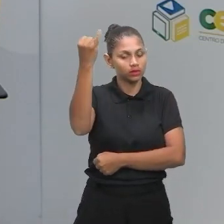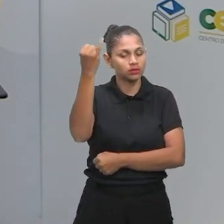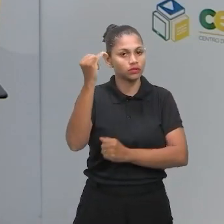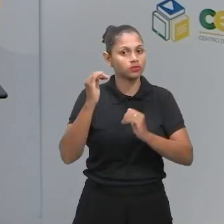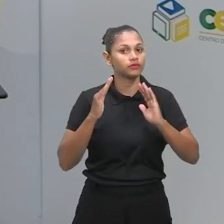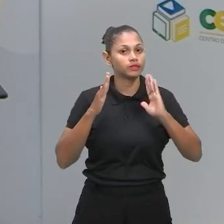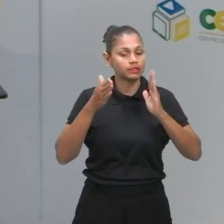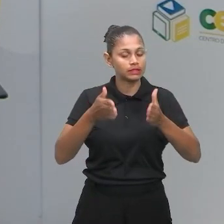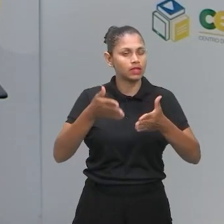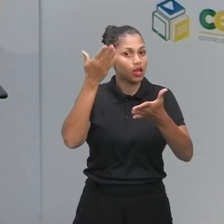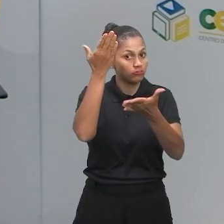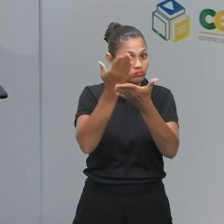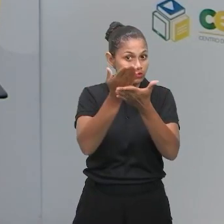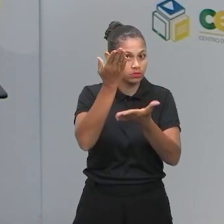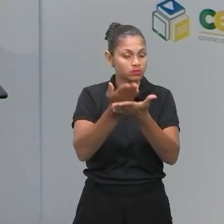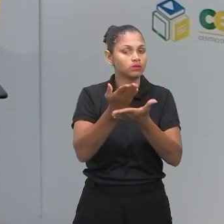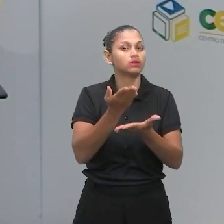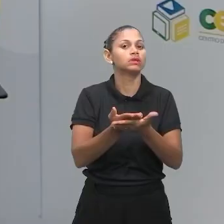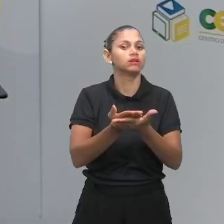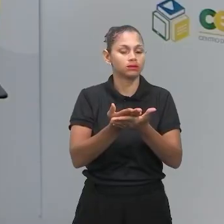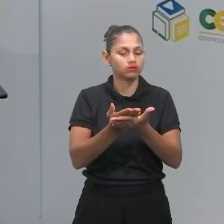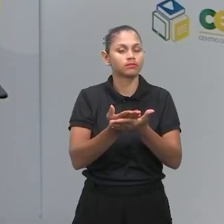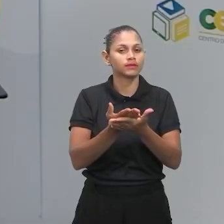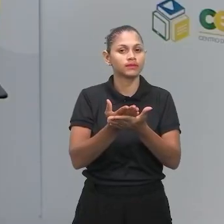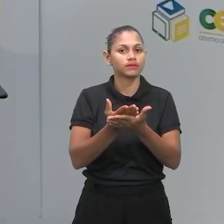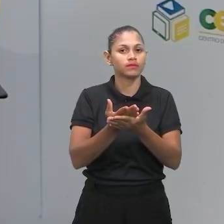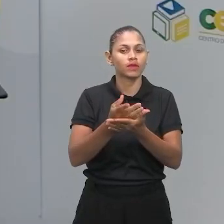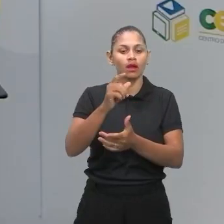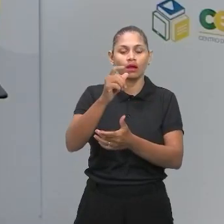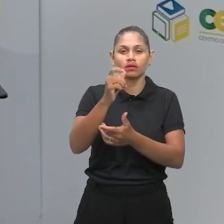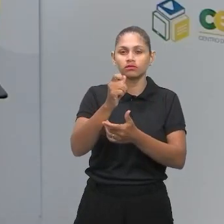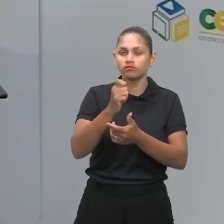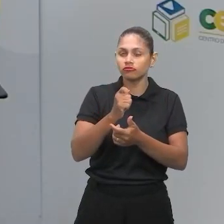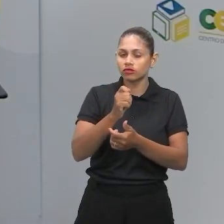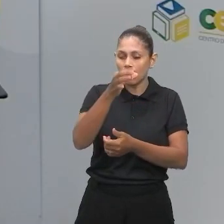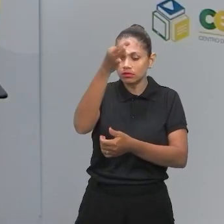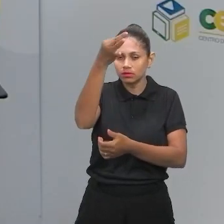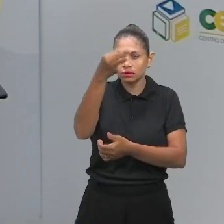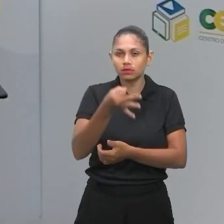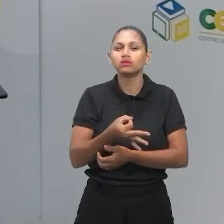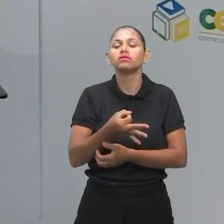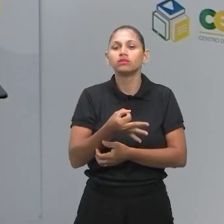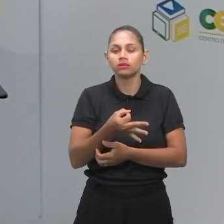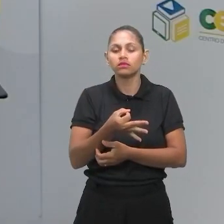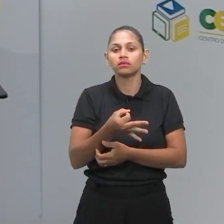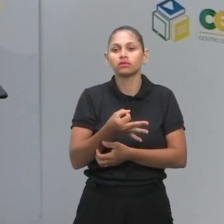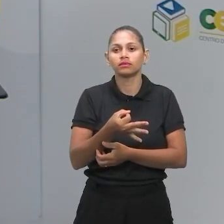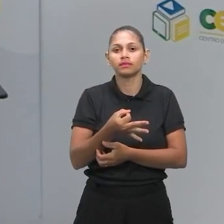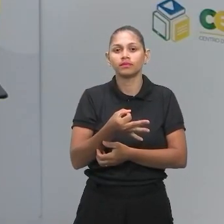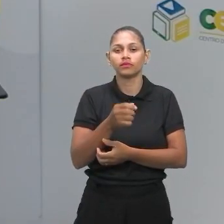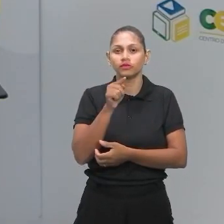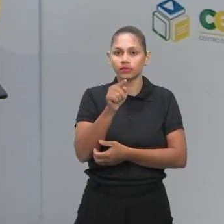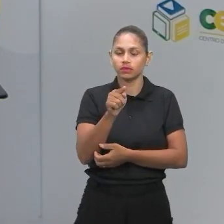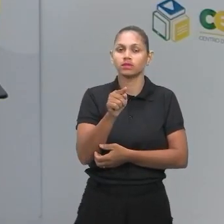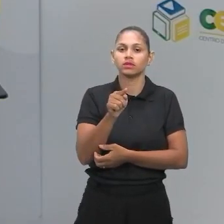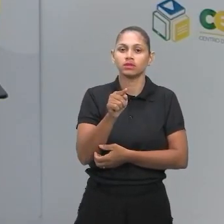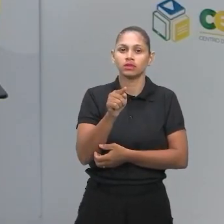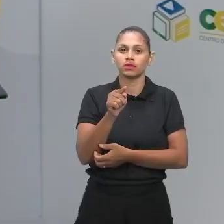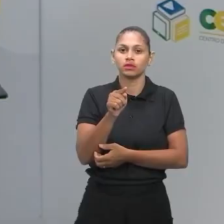gabaritar no Enem. Você acertando essas questões que envolvem essas cinco grandes temáticas, você vai